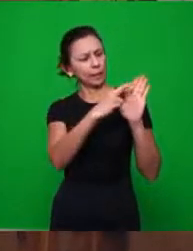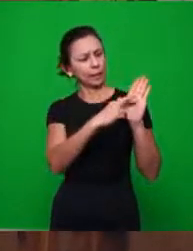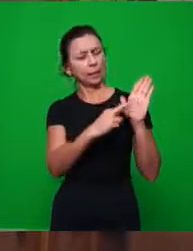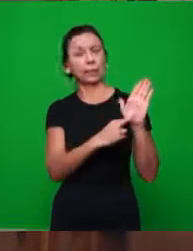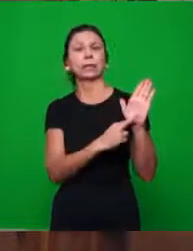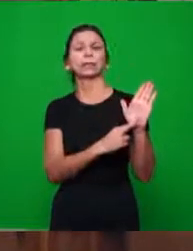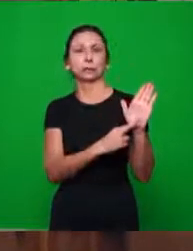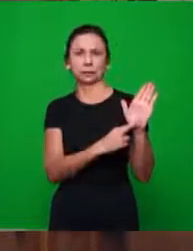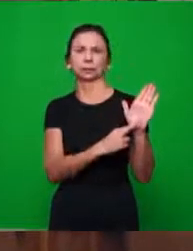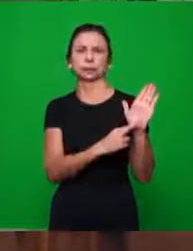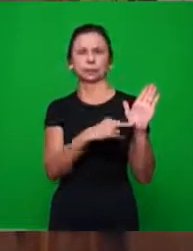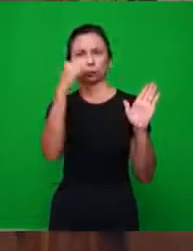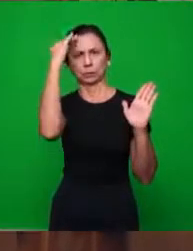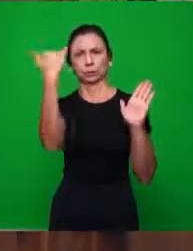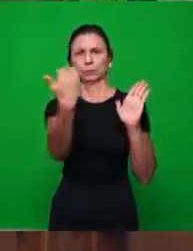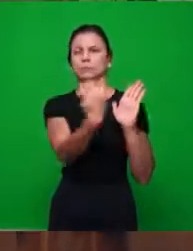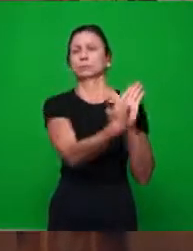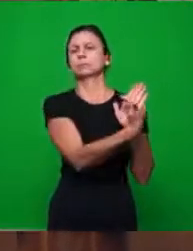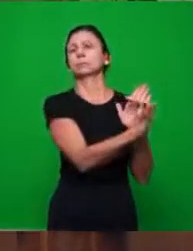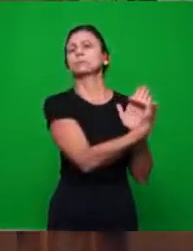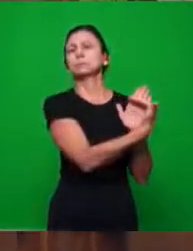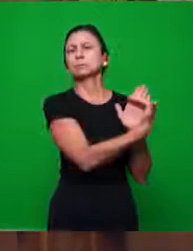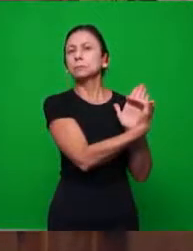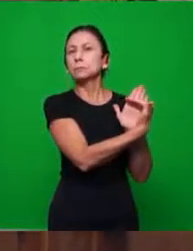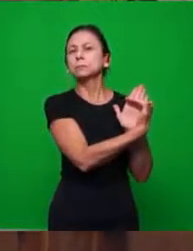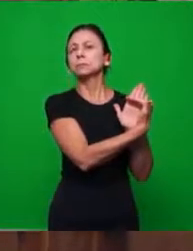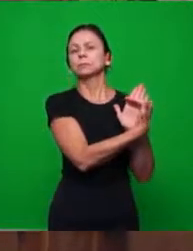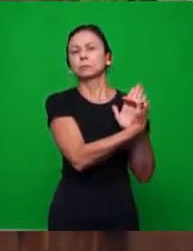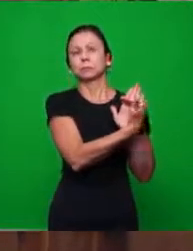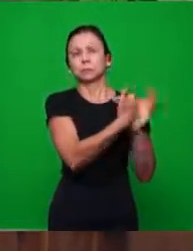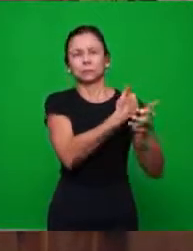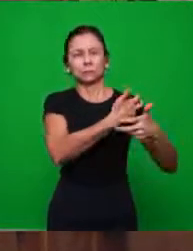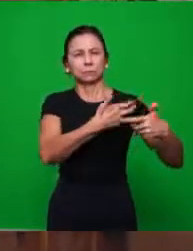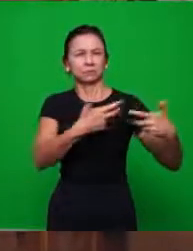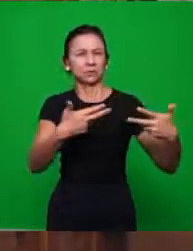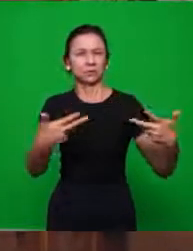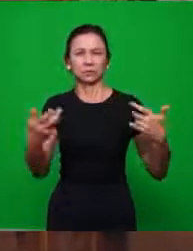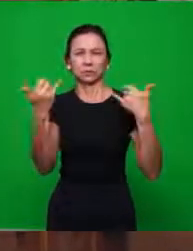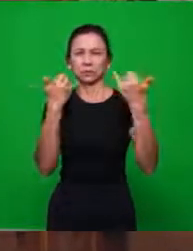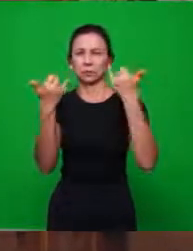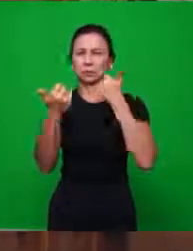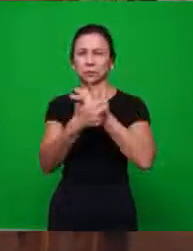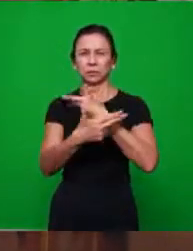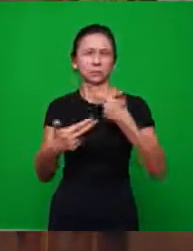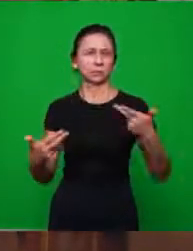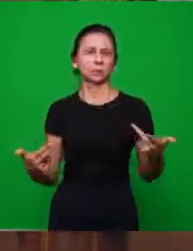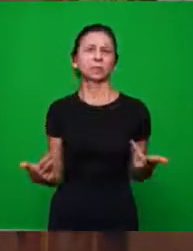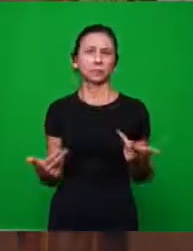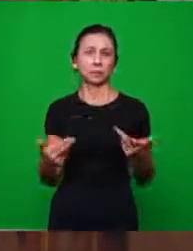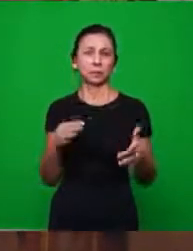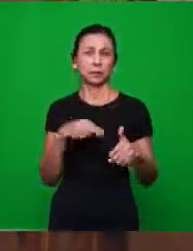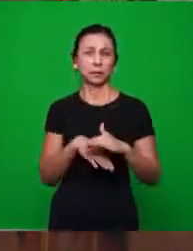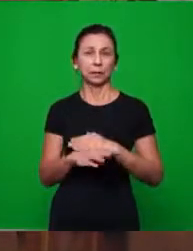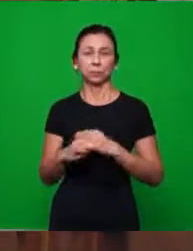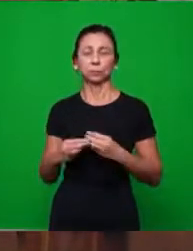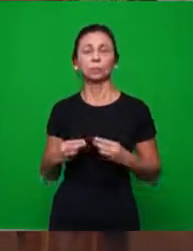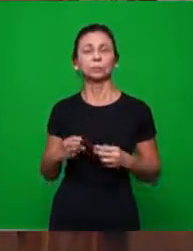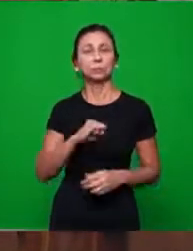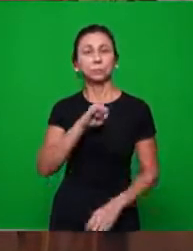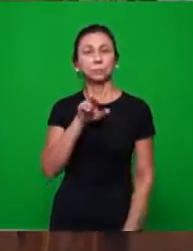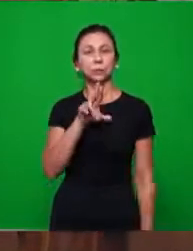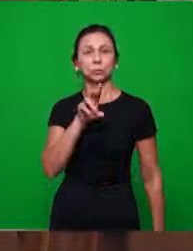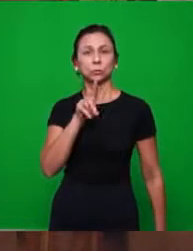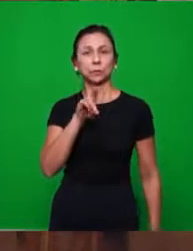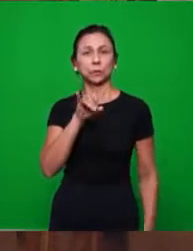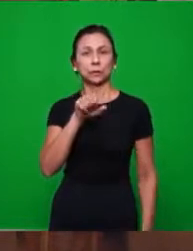por norma. Então, ali estava o decálogo e todas as outras informações do judaísmo. Então, não havia